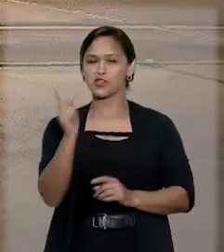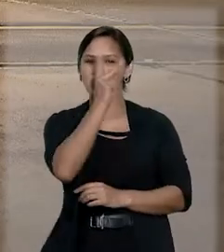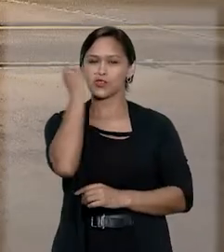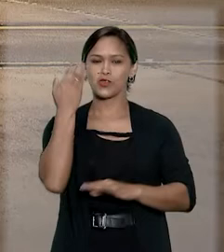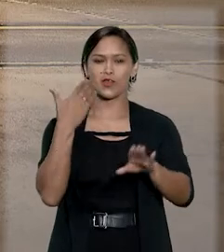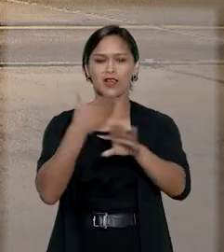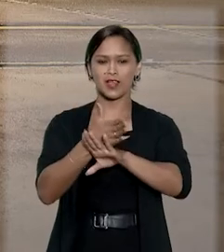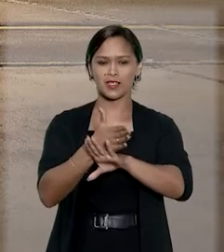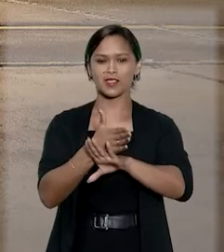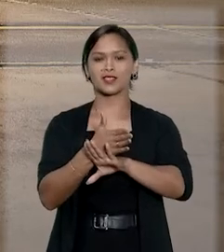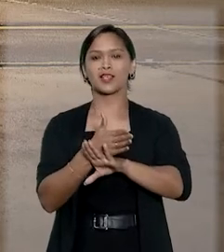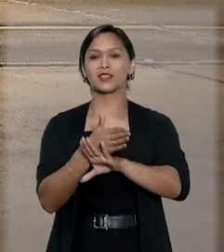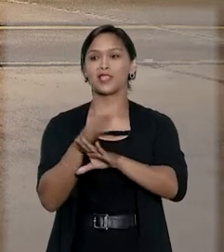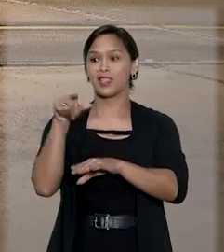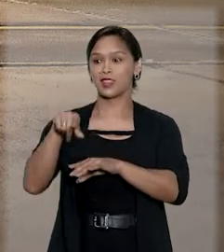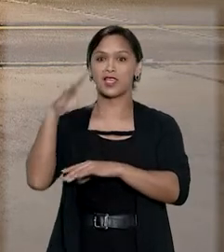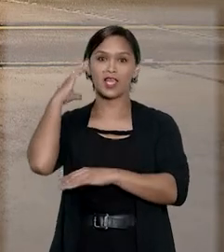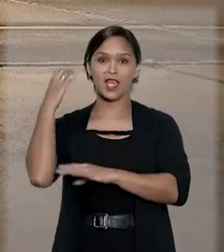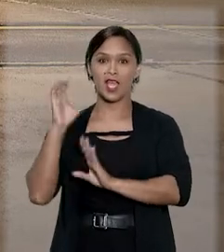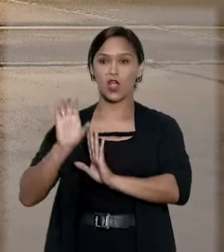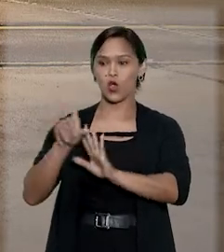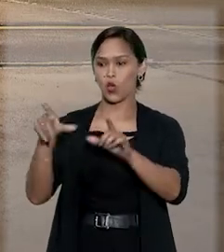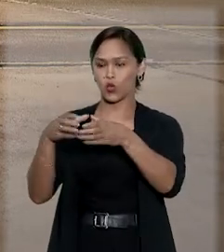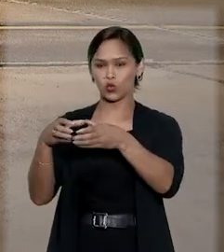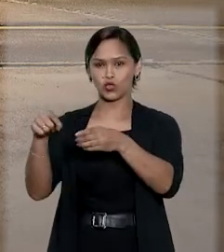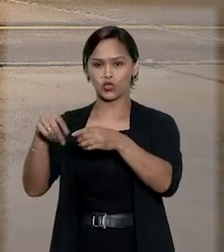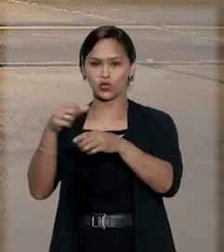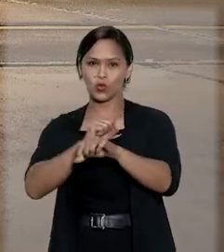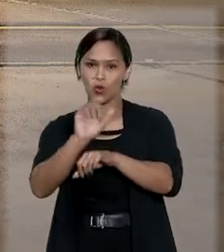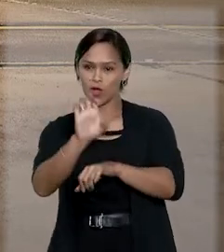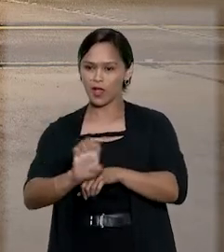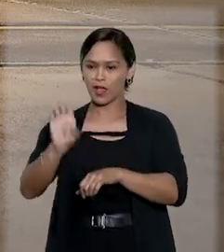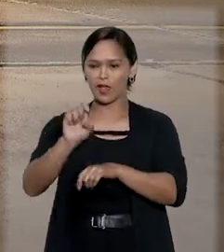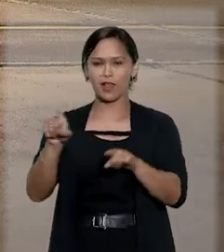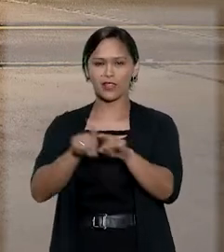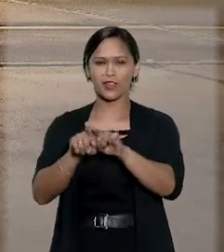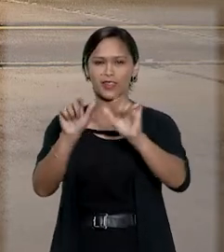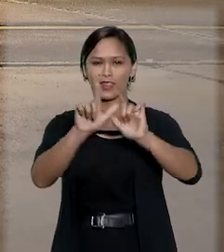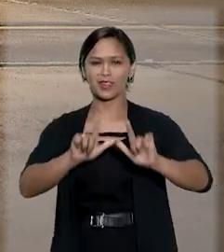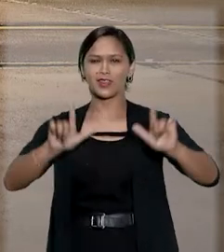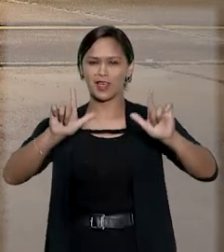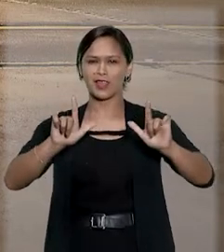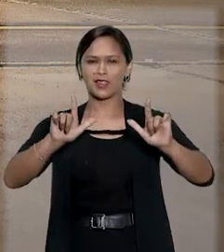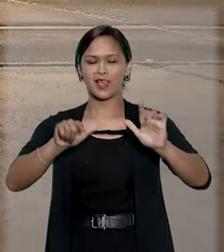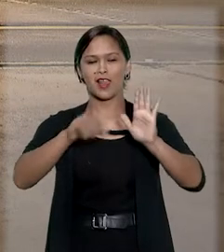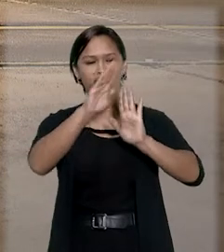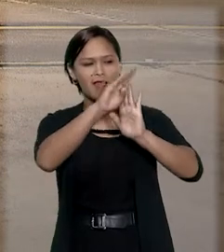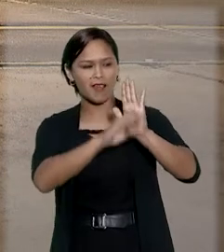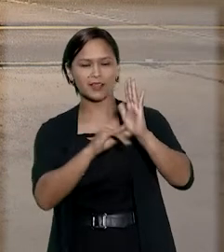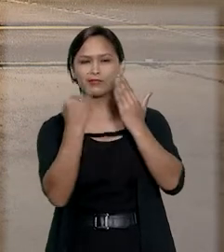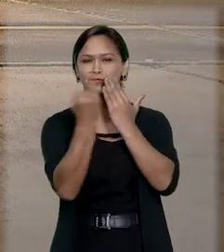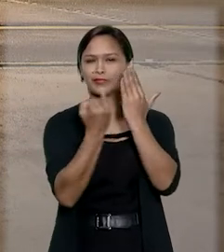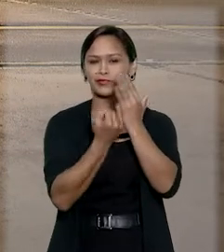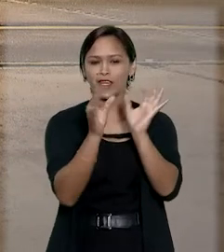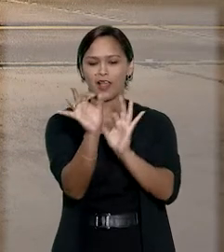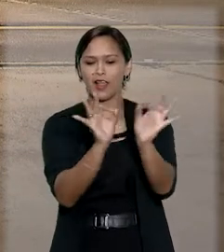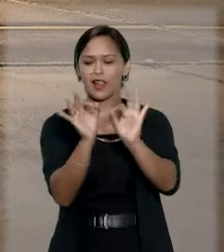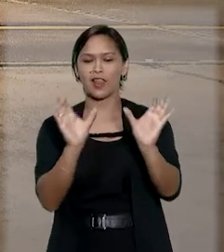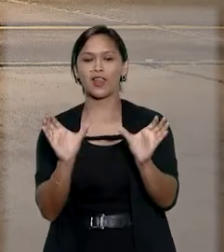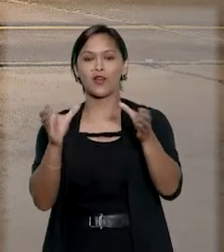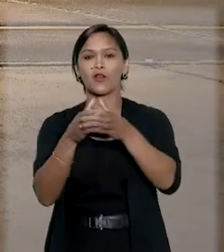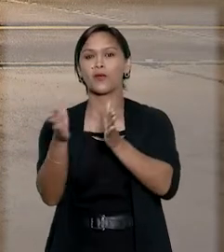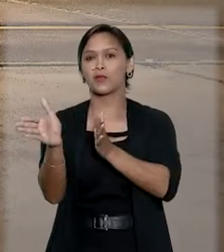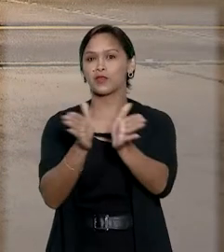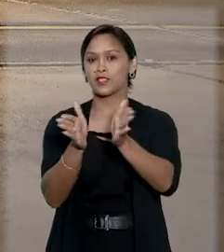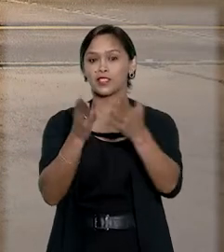deficiência, acesse por meio desse QR Code localizado no canto inferior esquerdo da tela a cartilha elaborada pela